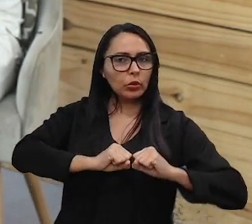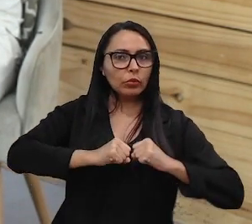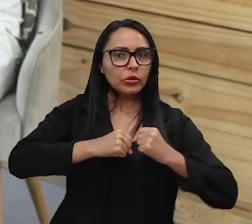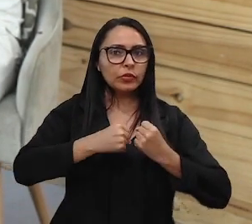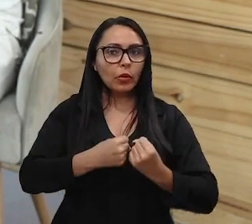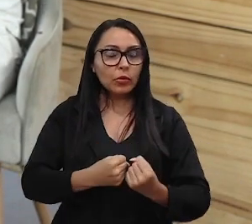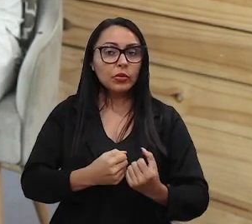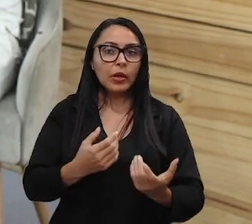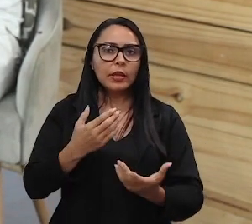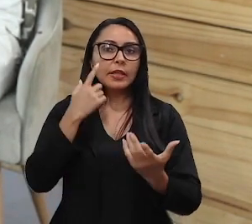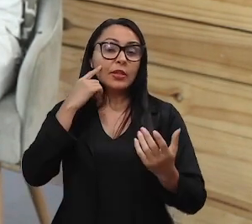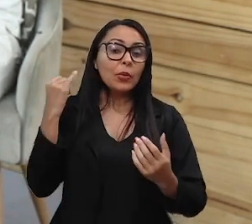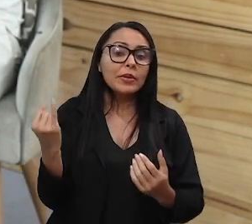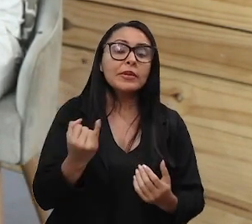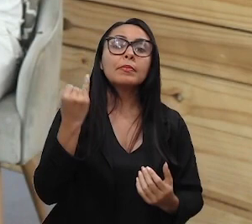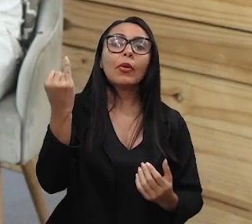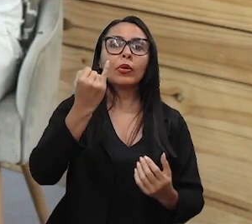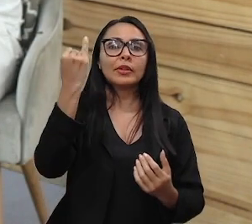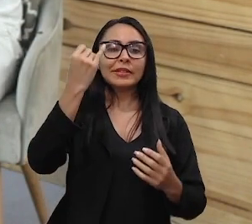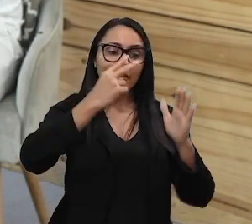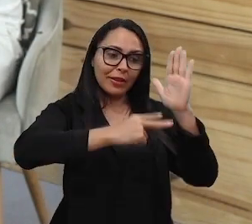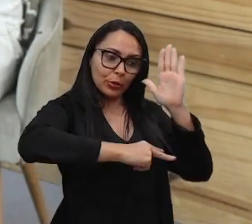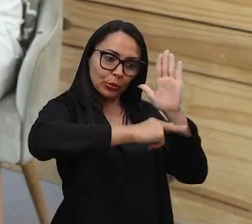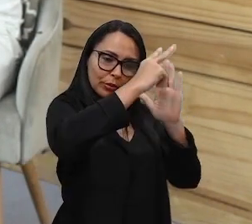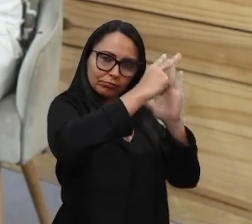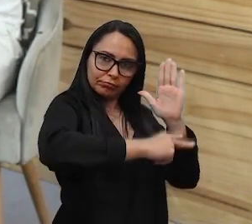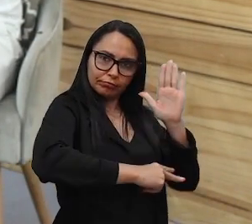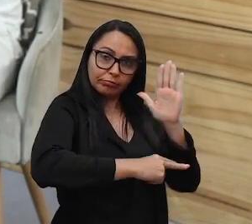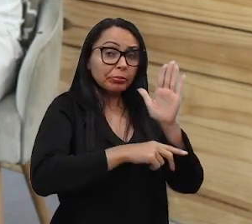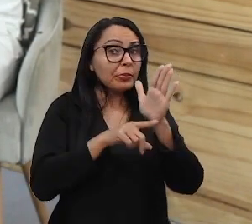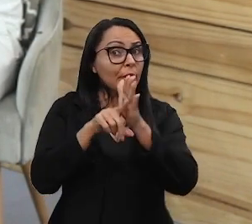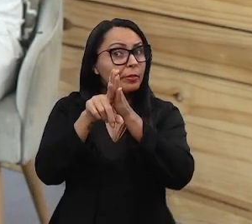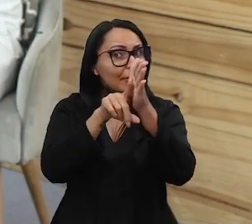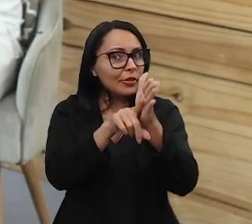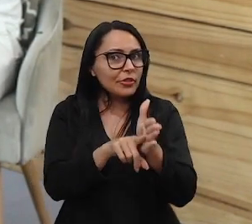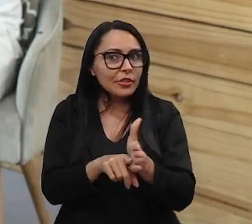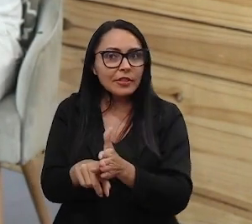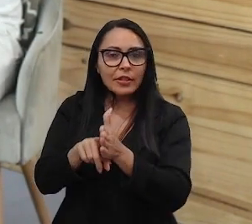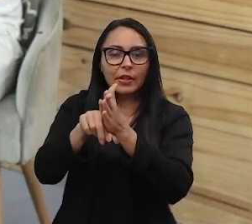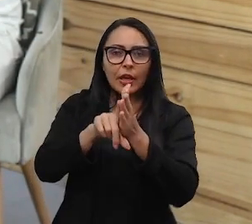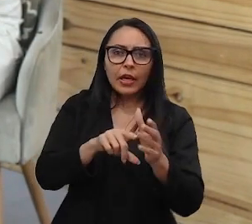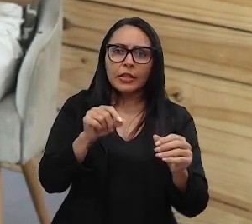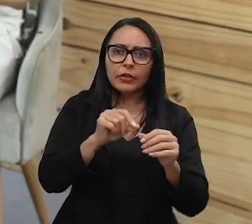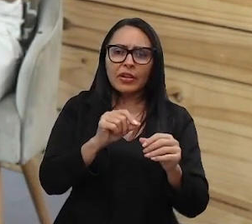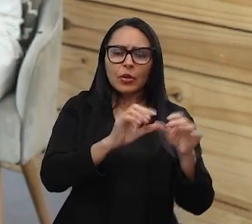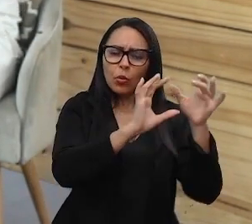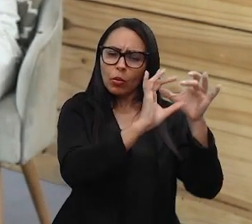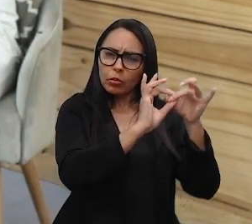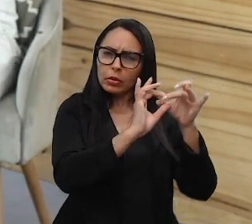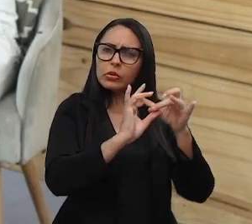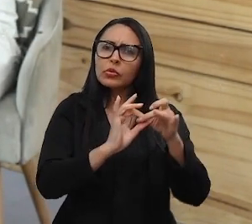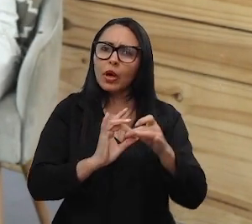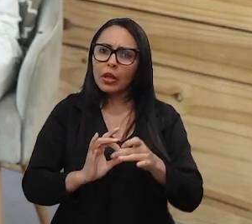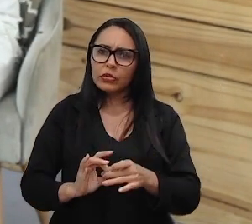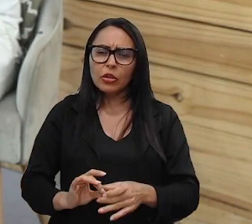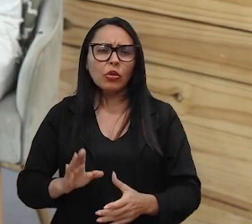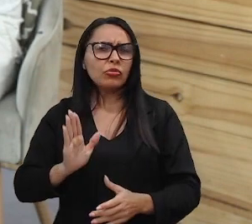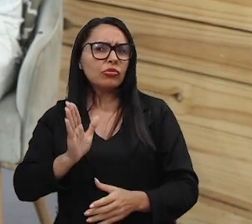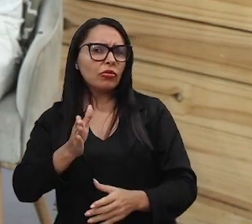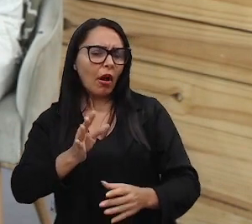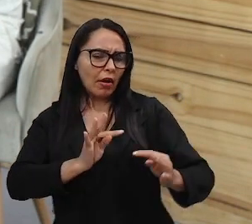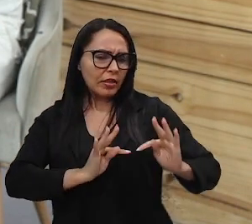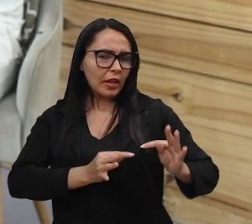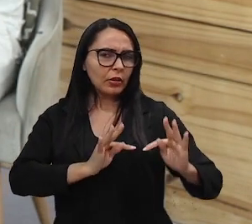que são, inclusive, necessários, os esforços de leitura, de pesquisa, de fazer uma contextualização, já que a tecnologia, ela